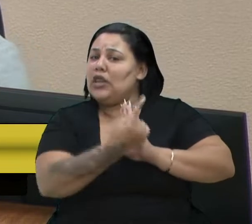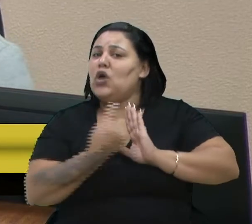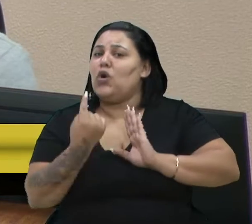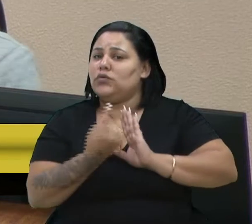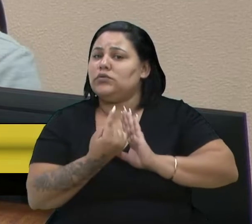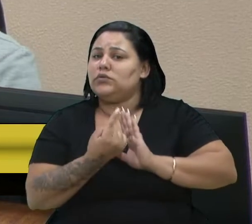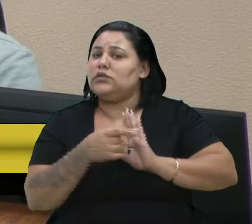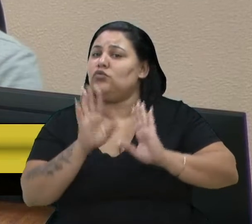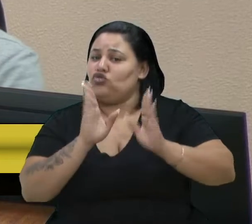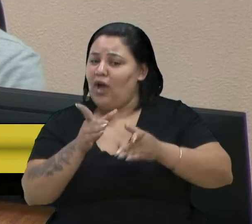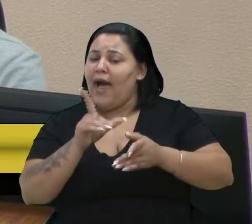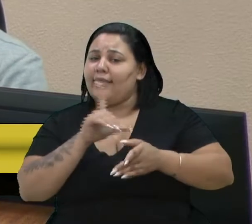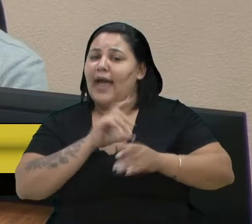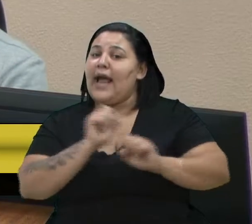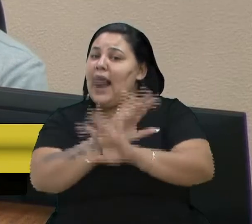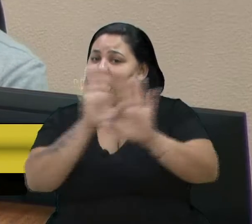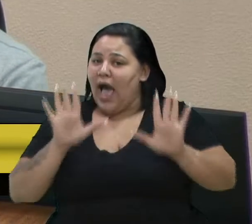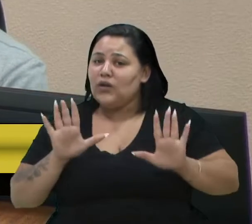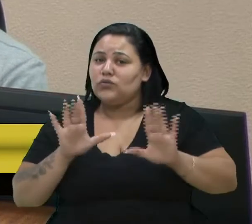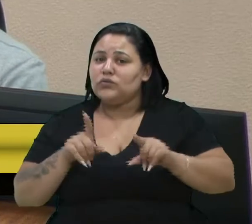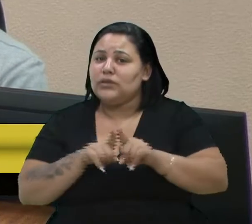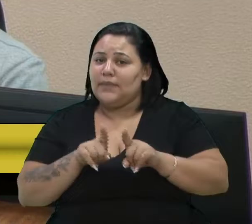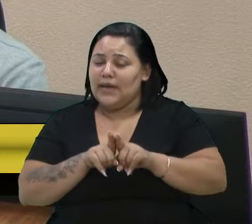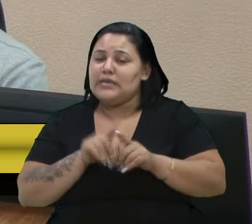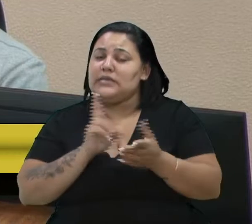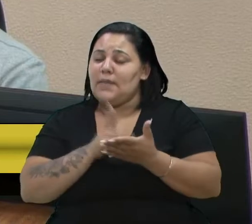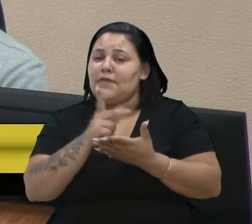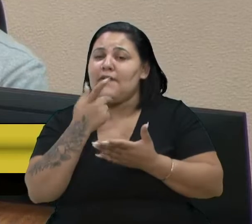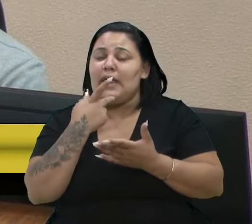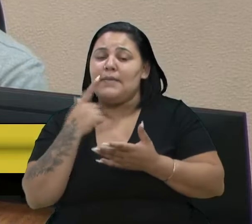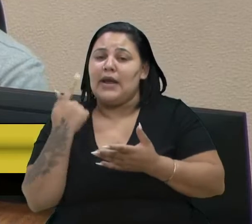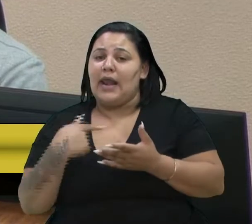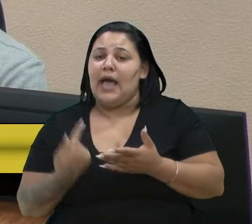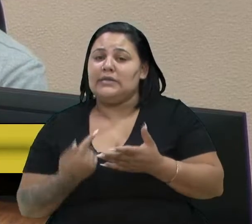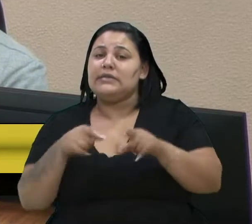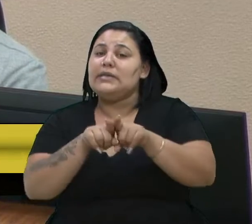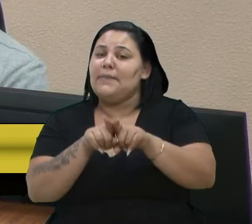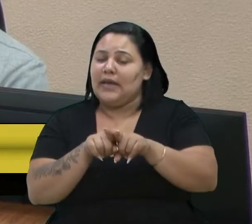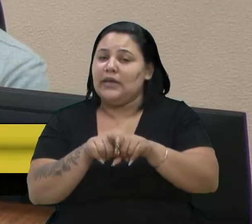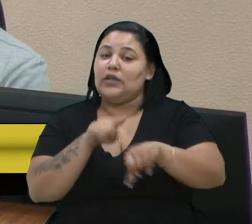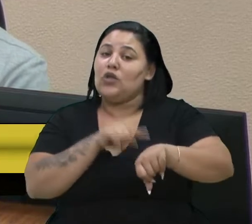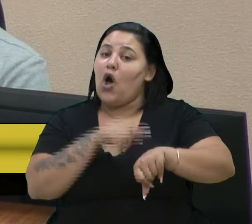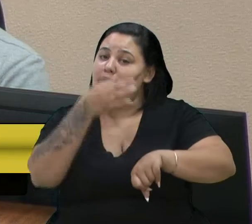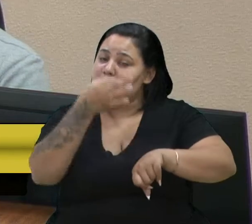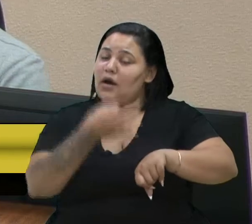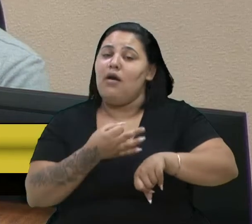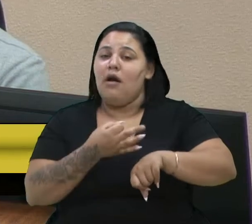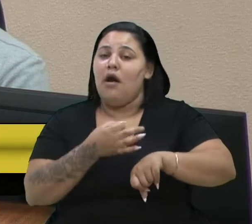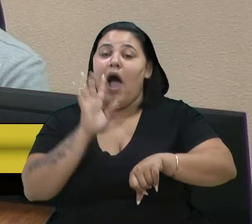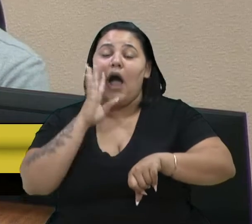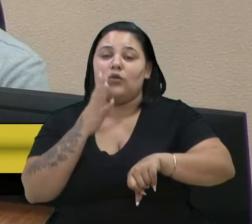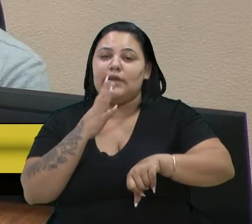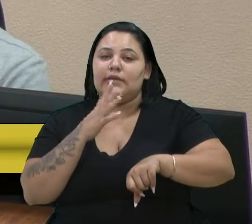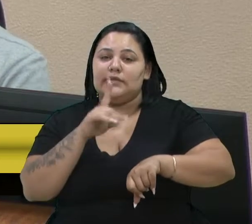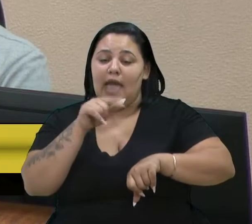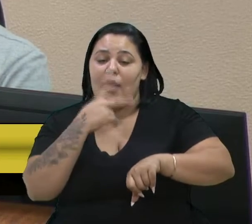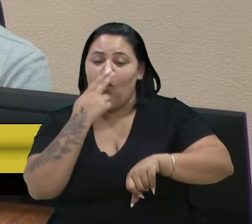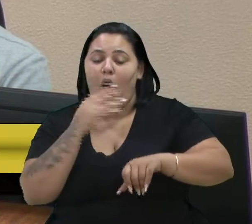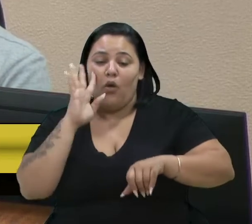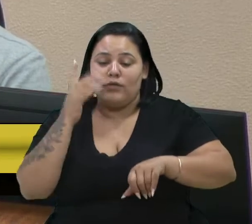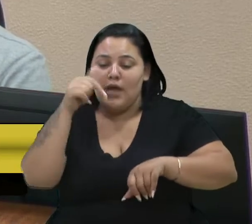muito resolvida entre nós, sempre disse para ela isso, e que no momento certo as coisas aconteceriam. E é o que está acontecendo agora. Então,